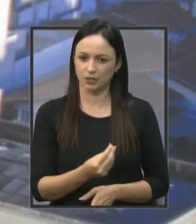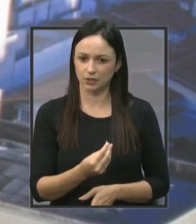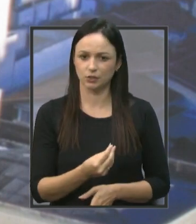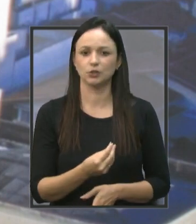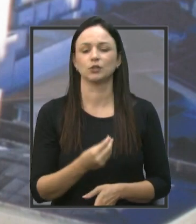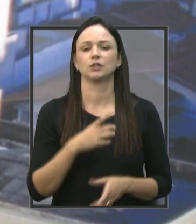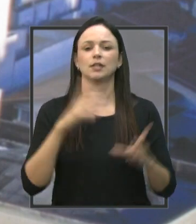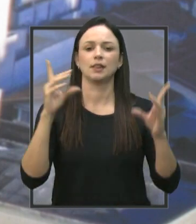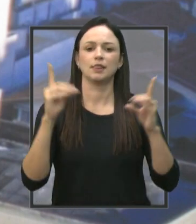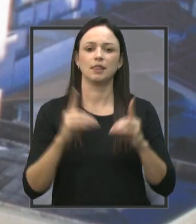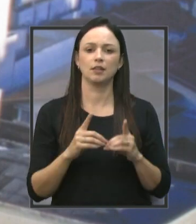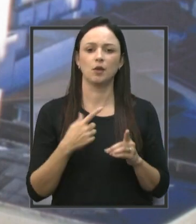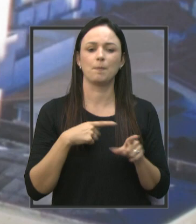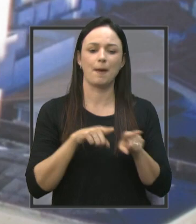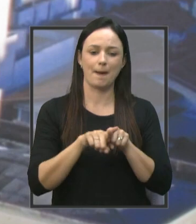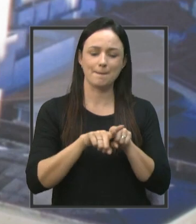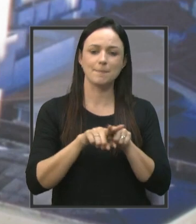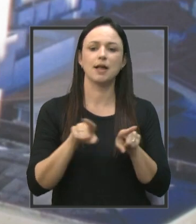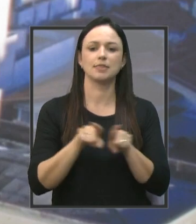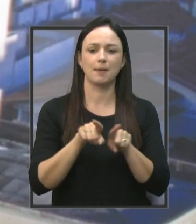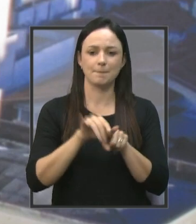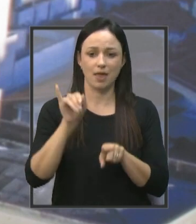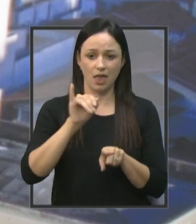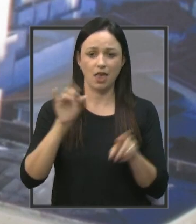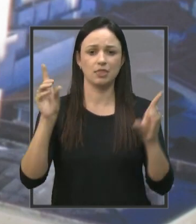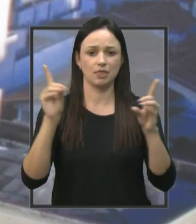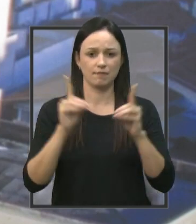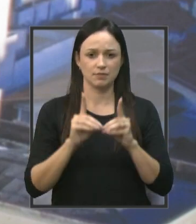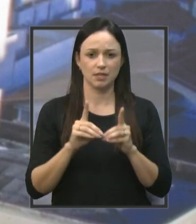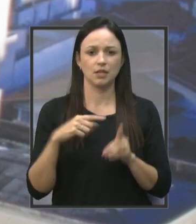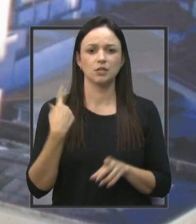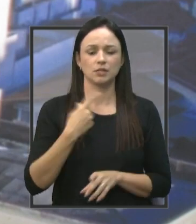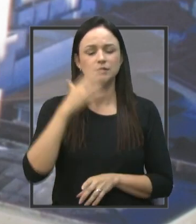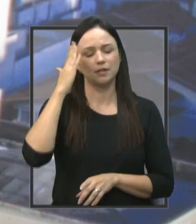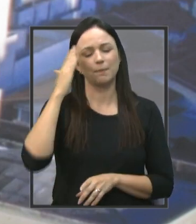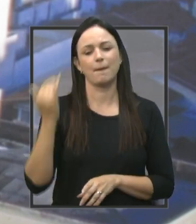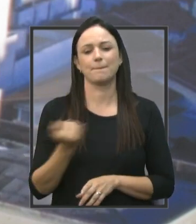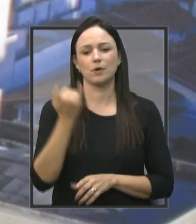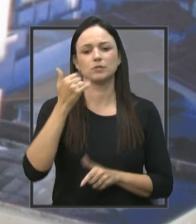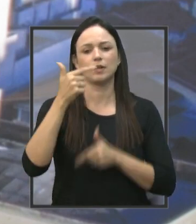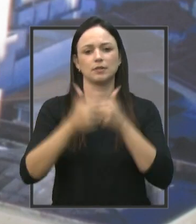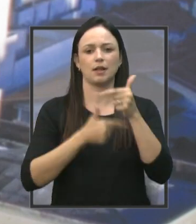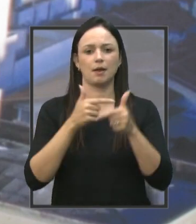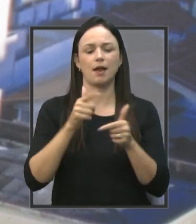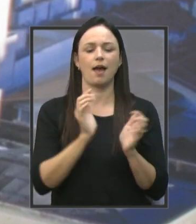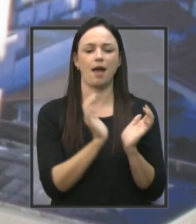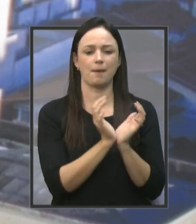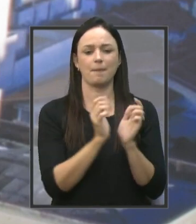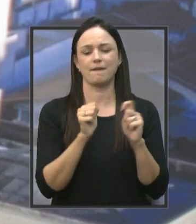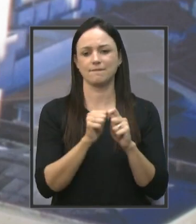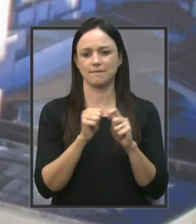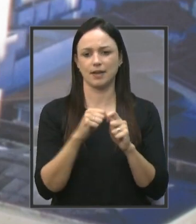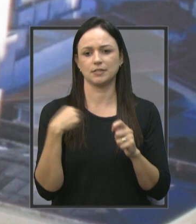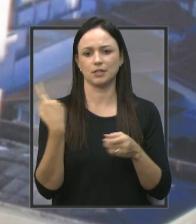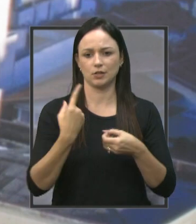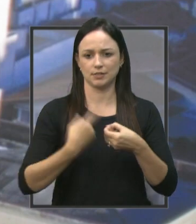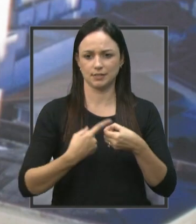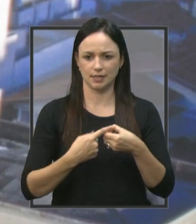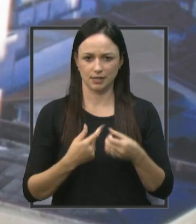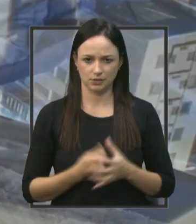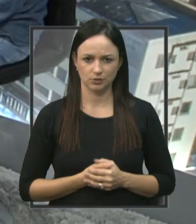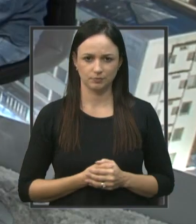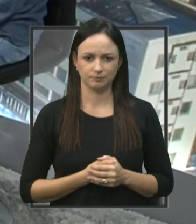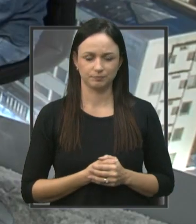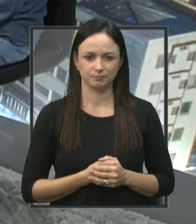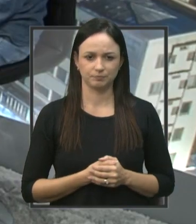tive uma irmã deficiente e a gente sabe o quanto é importante o trabalho realizado pela APAI em nossa cidade. Bom,